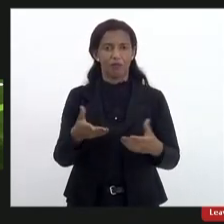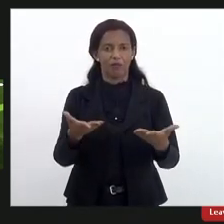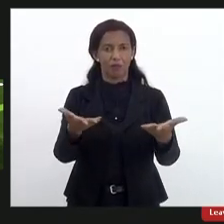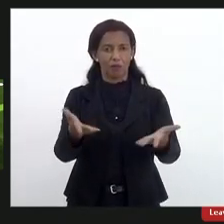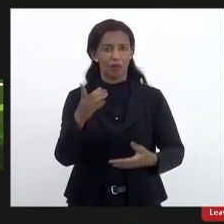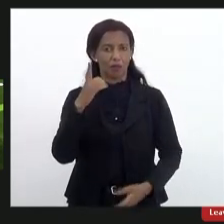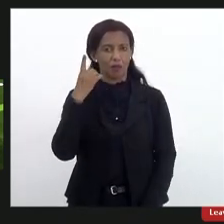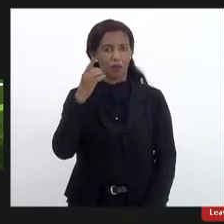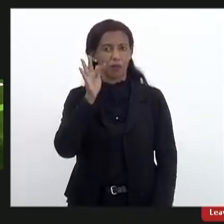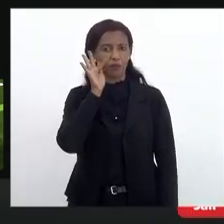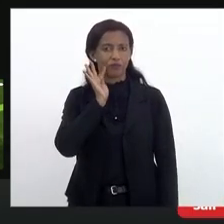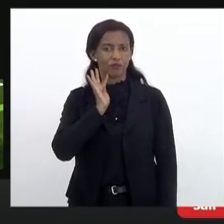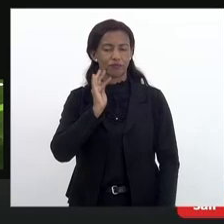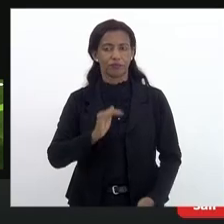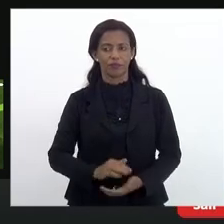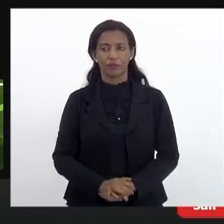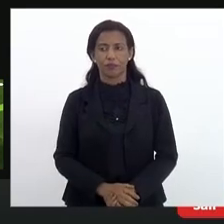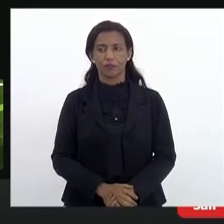aí ao presidente